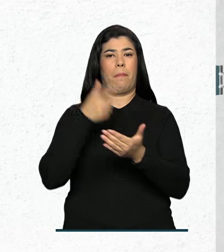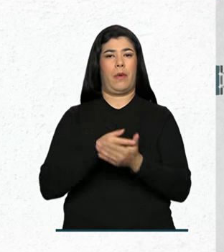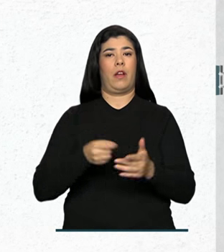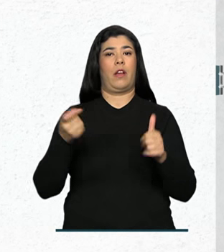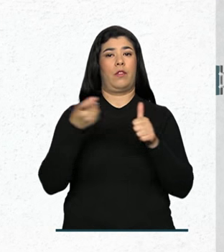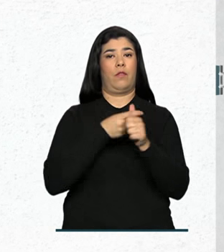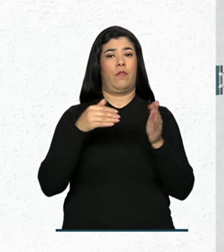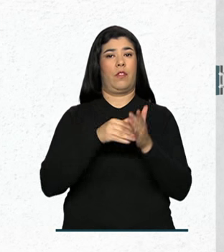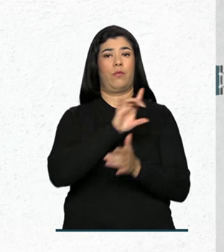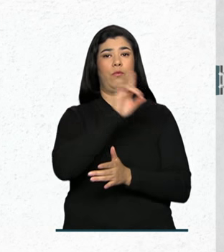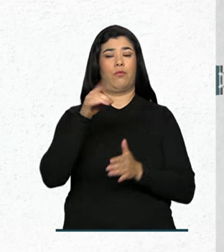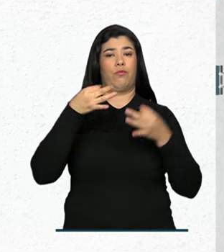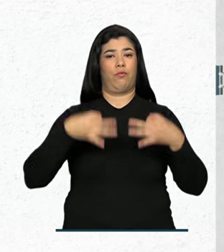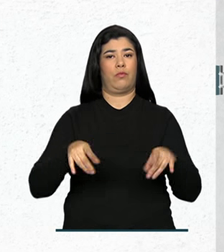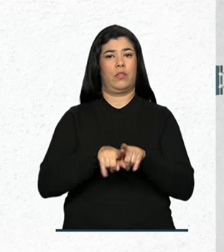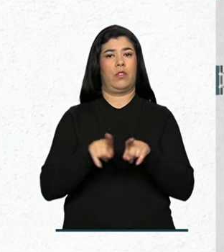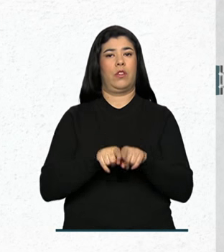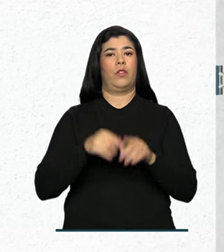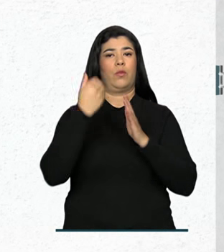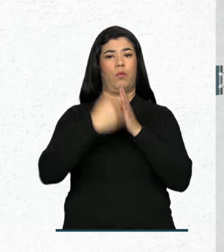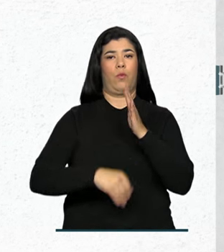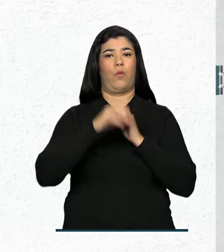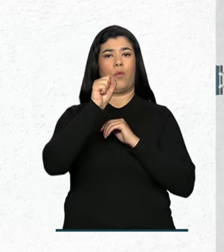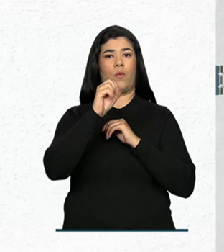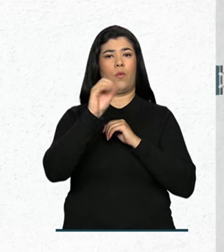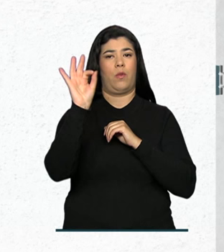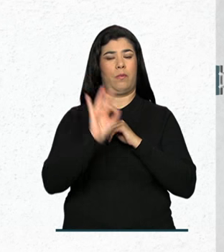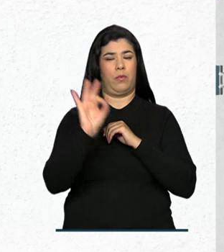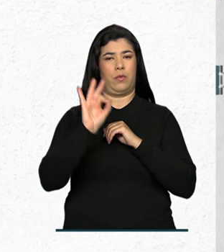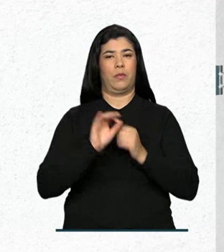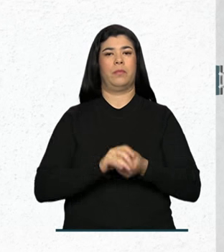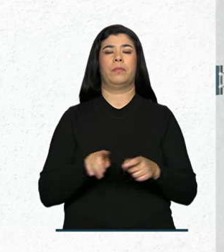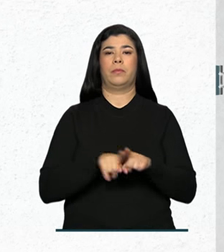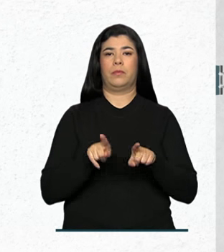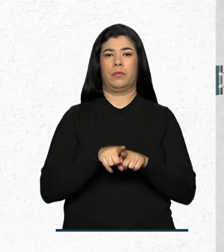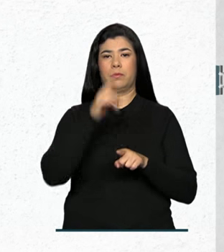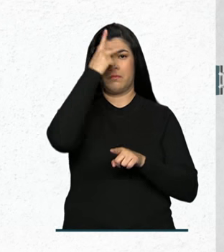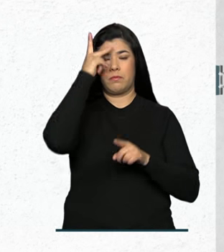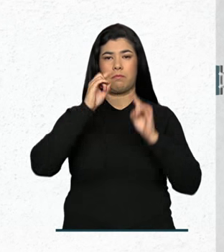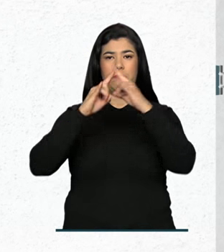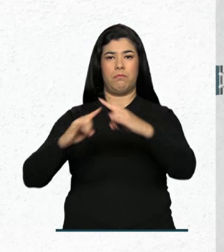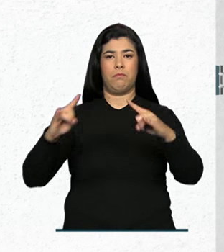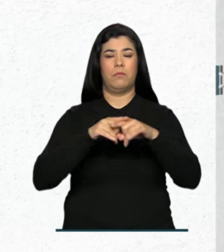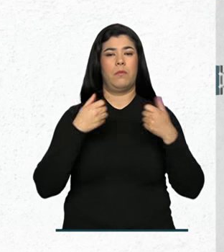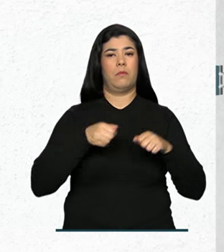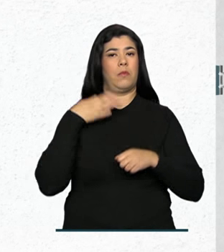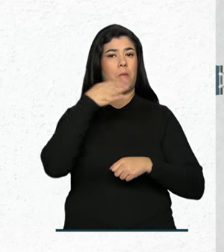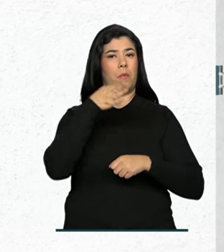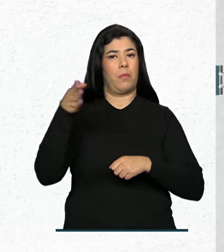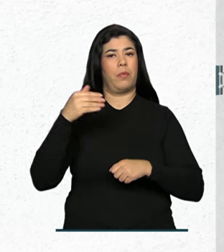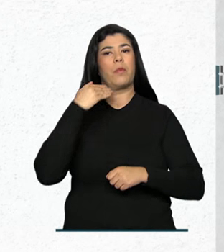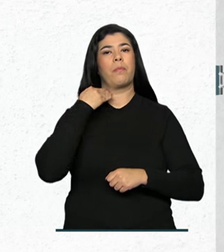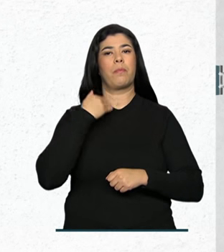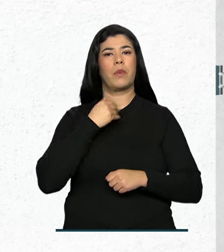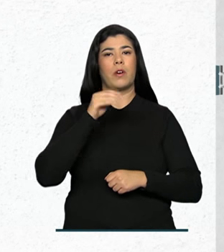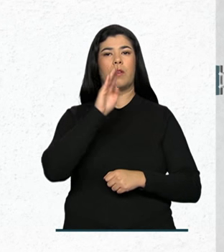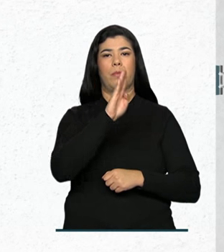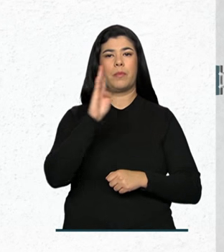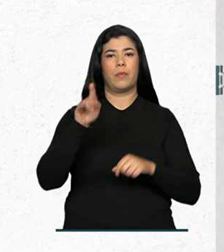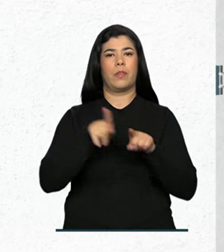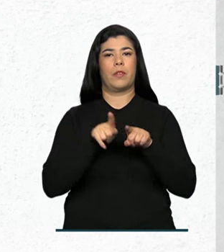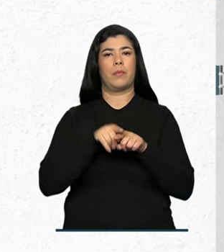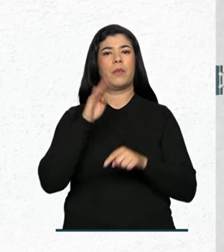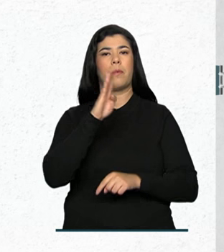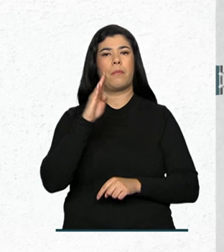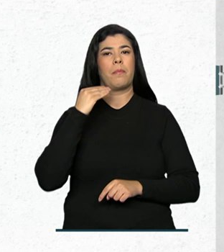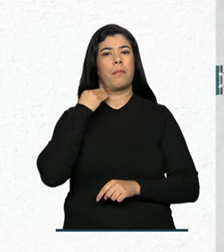dívidas até o prazo final terão desconto de até 80%. Os assentados devem procurar uma agência do Banco do Brasil, Banco